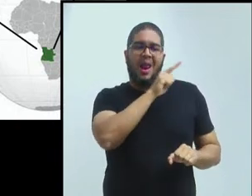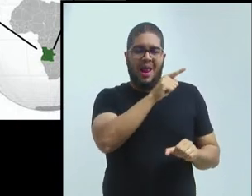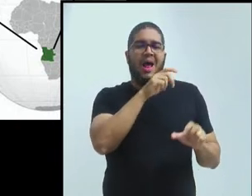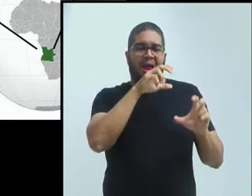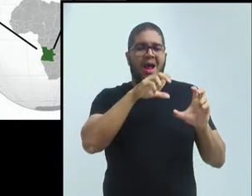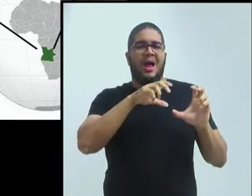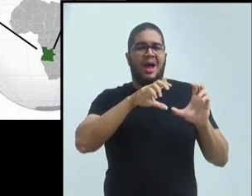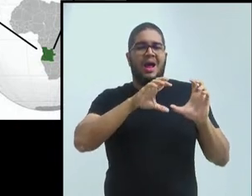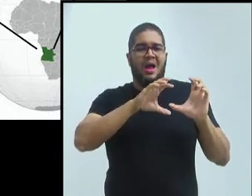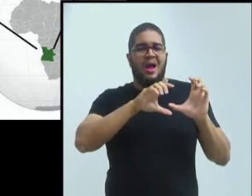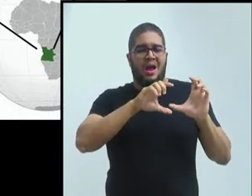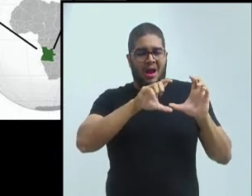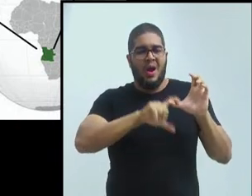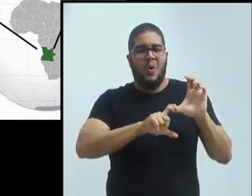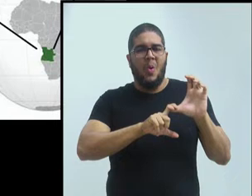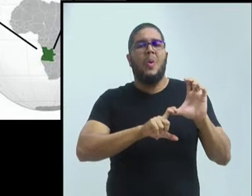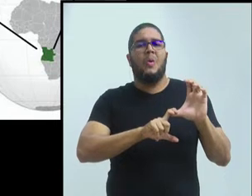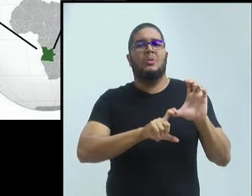quando eu estive lá,